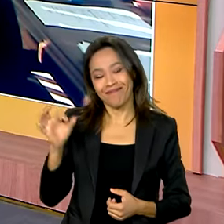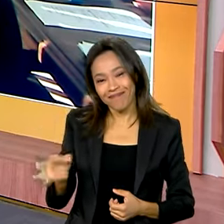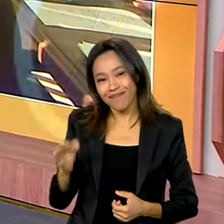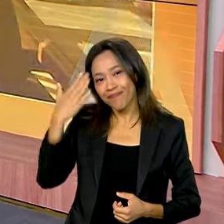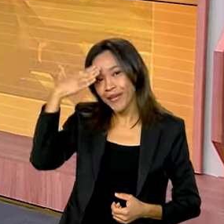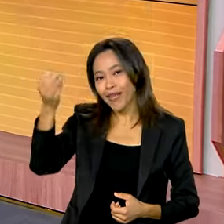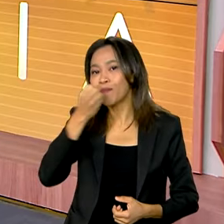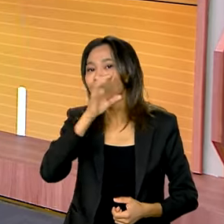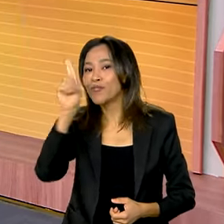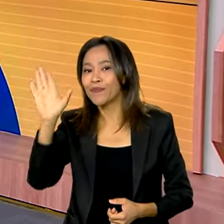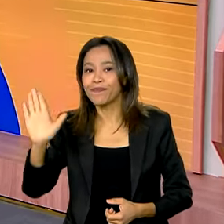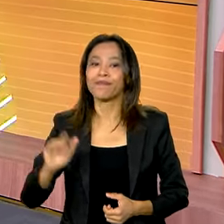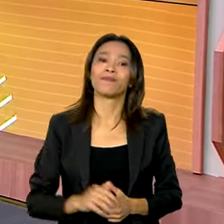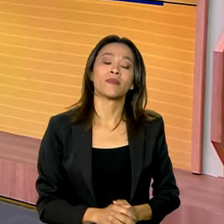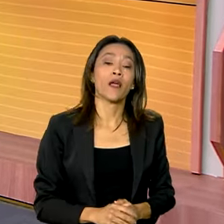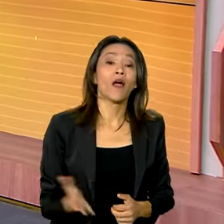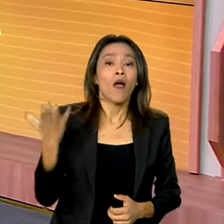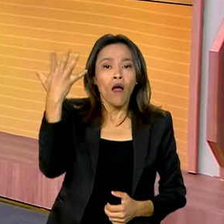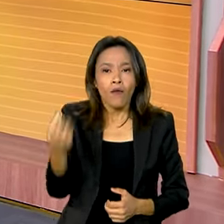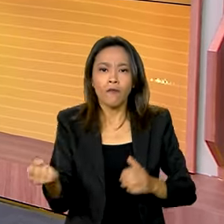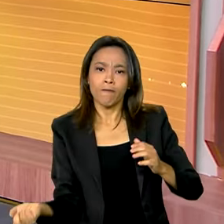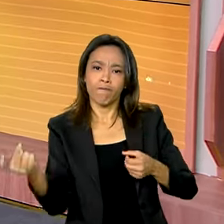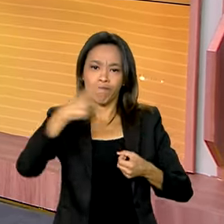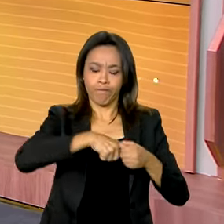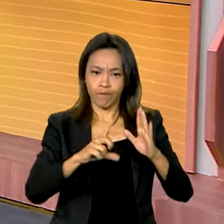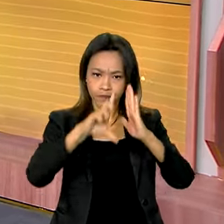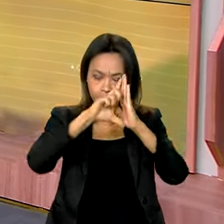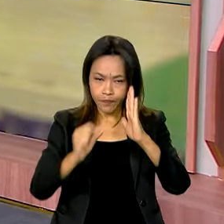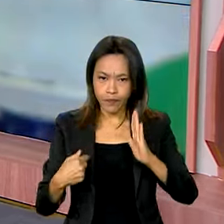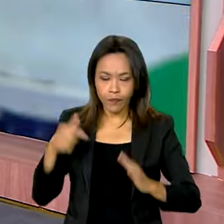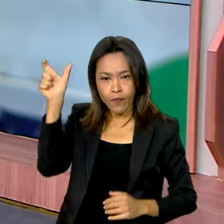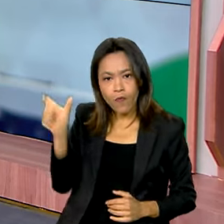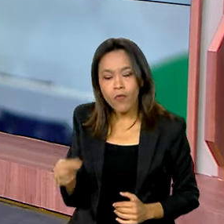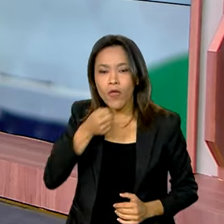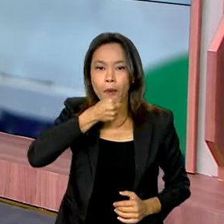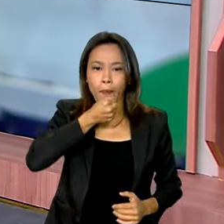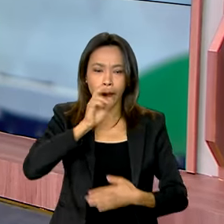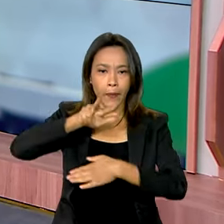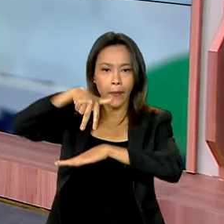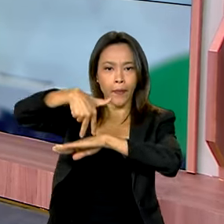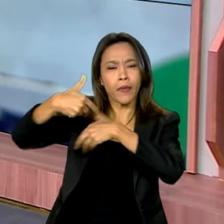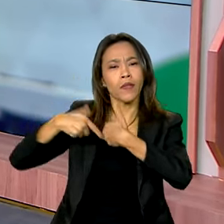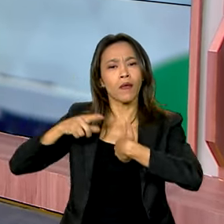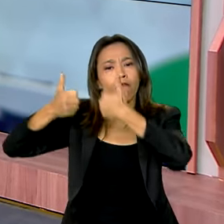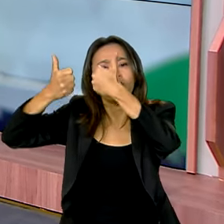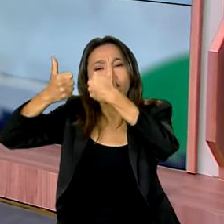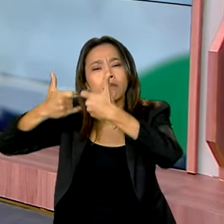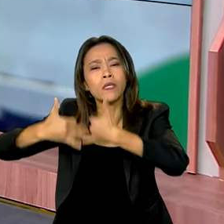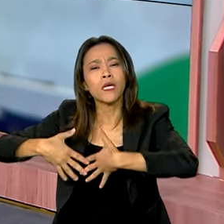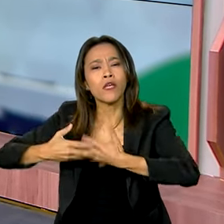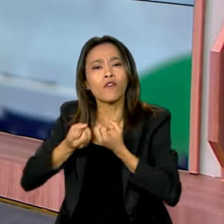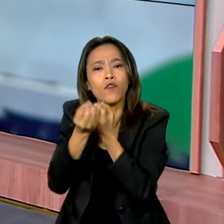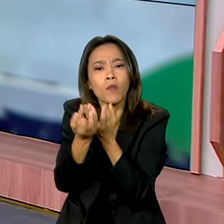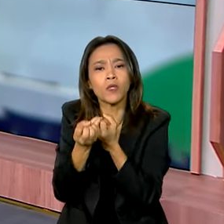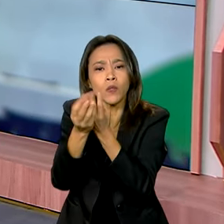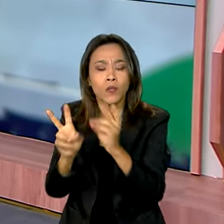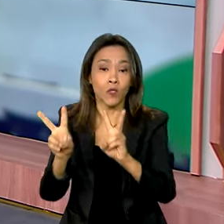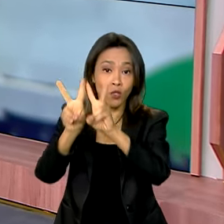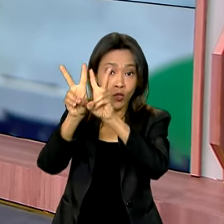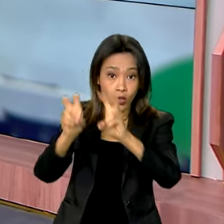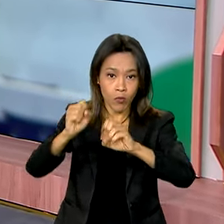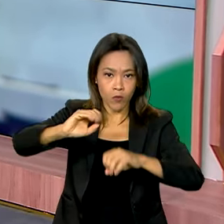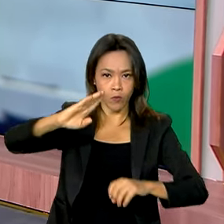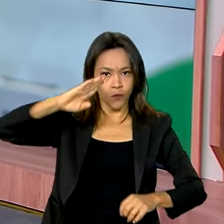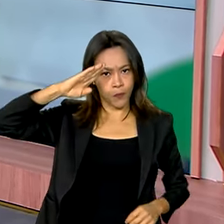senhor. E agora vamos voltar ao Palácio do Planalto, porque a repórter Jéssica Gonçalves tem agora informações sobre a atuação das Forças